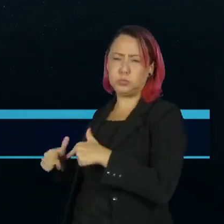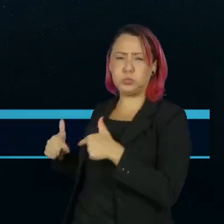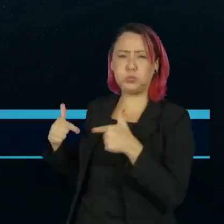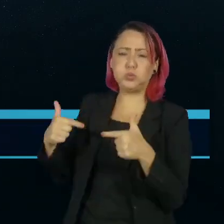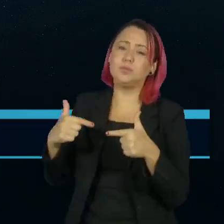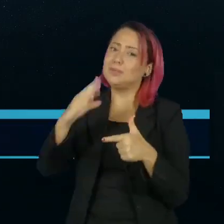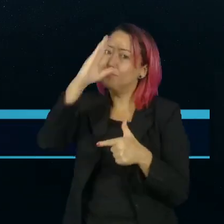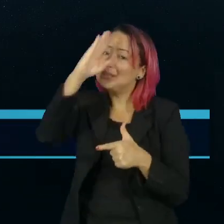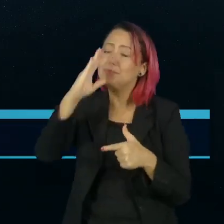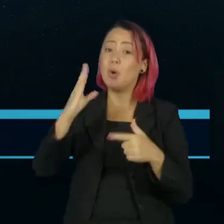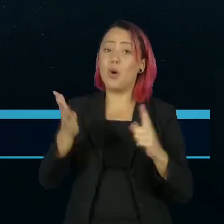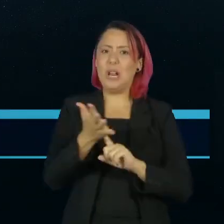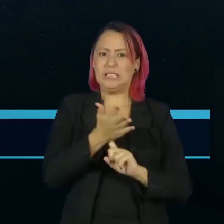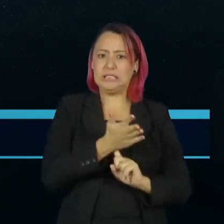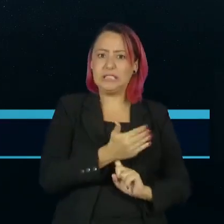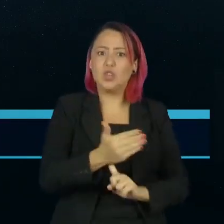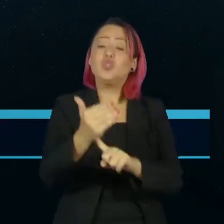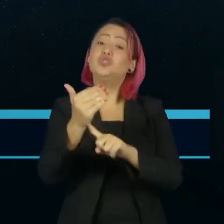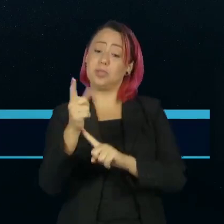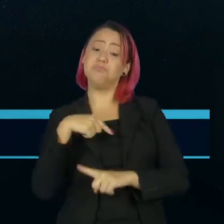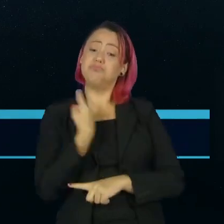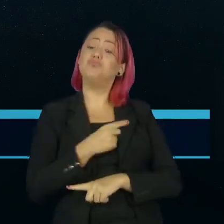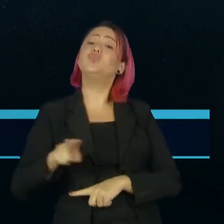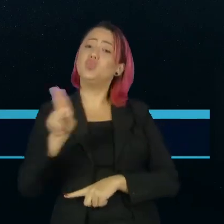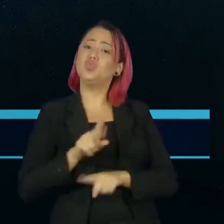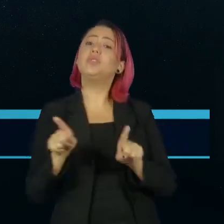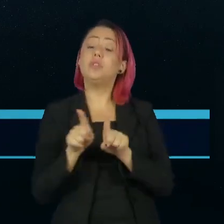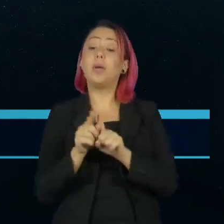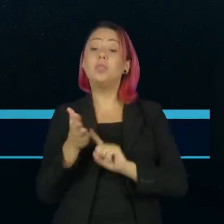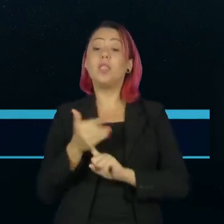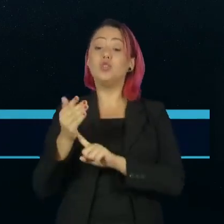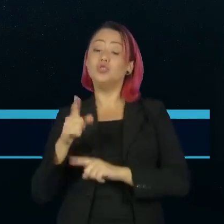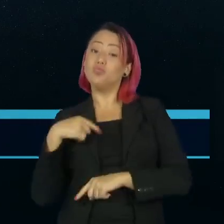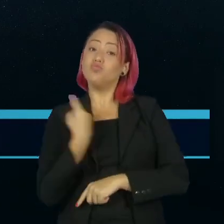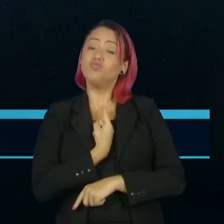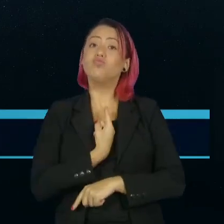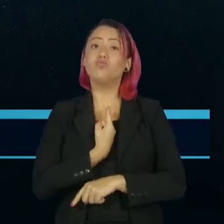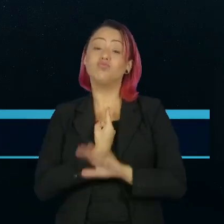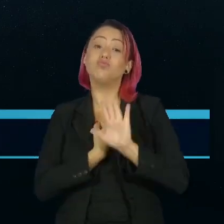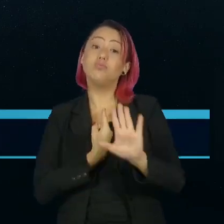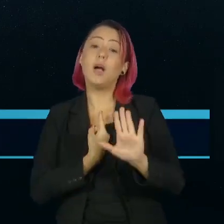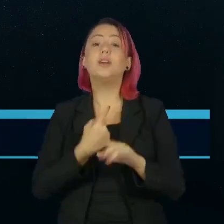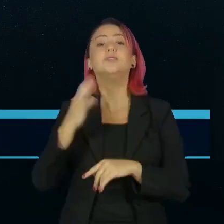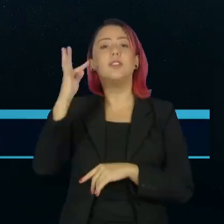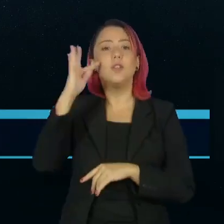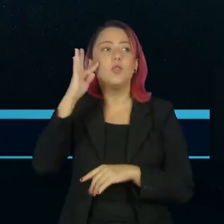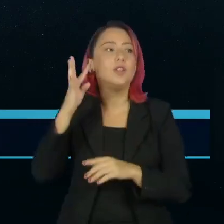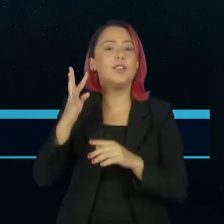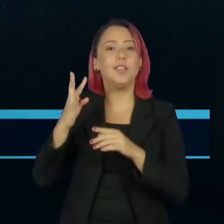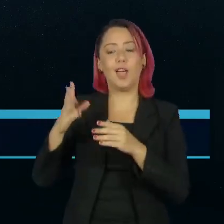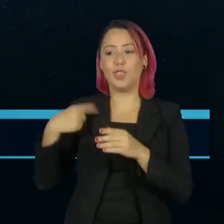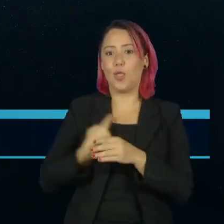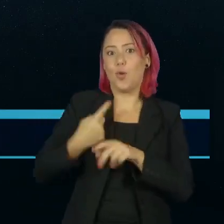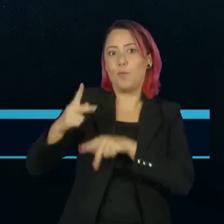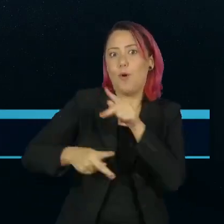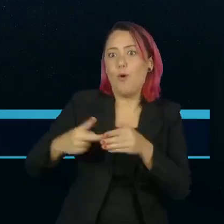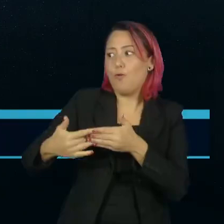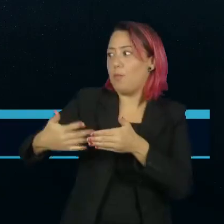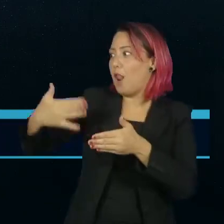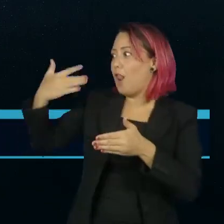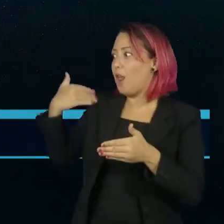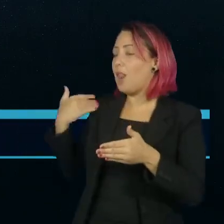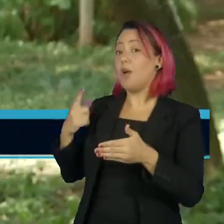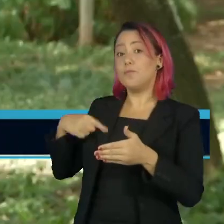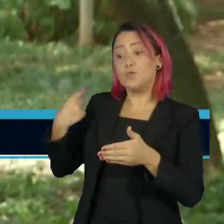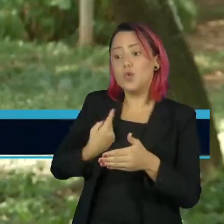mais com essas tecnologias que temos, gente utiliza a nossa tecnologia e nossa sabedoria dos anciões mesmo dentro do